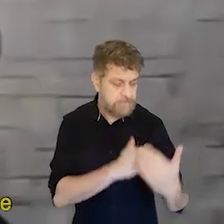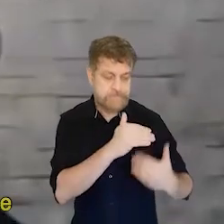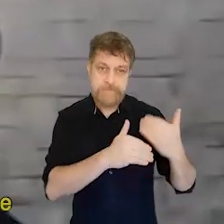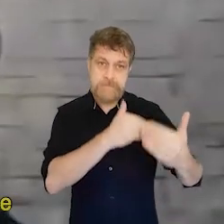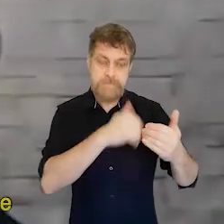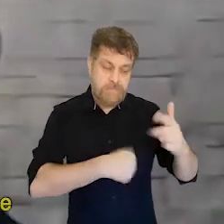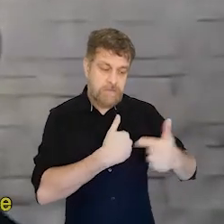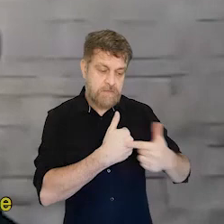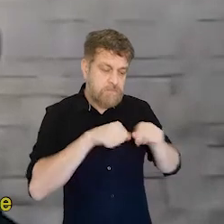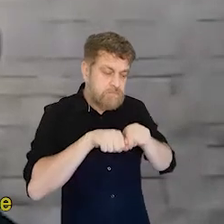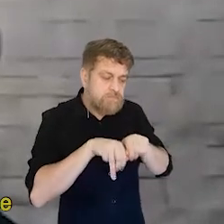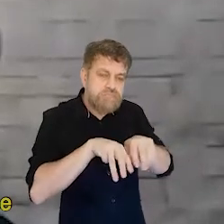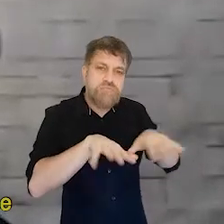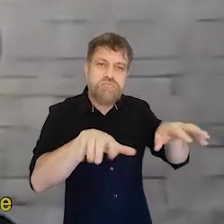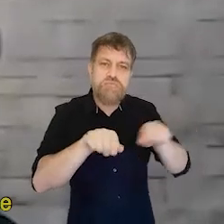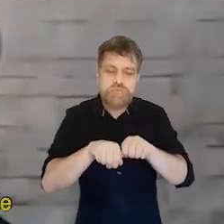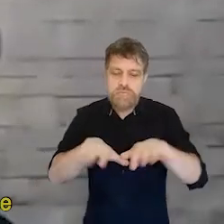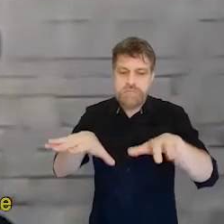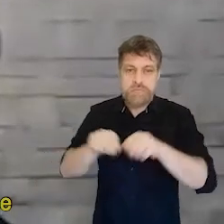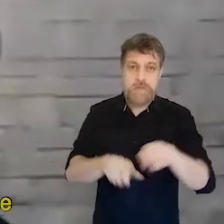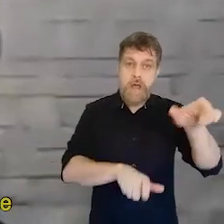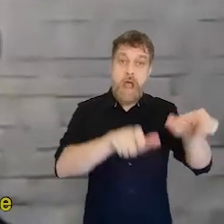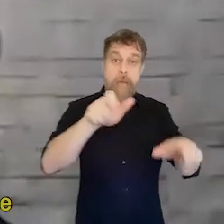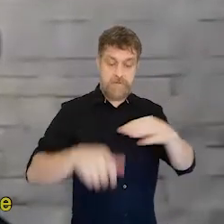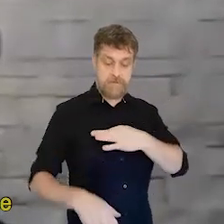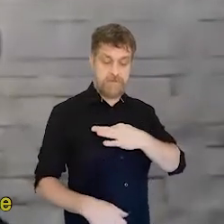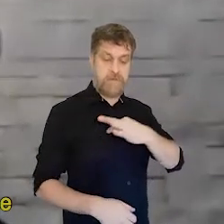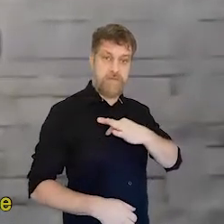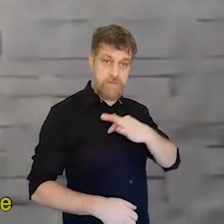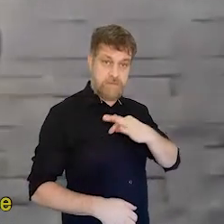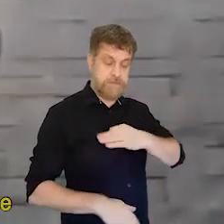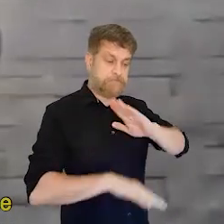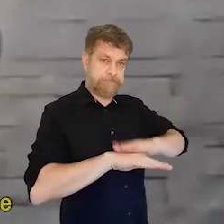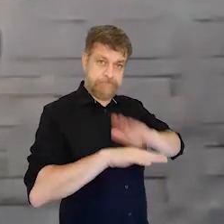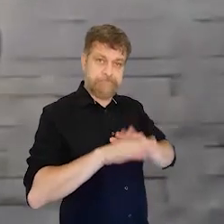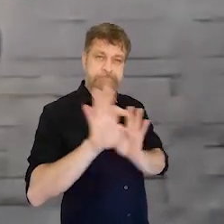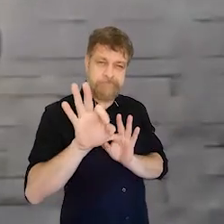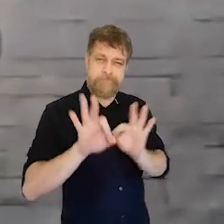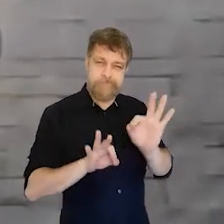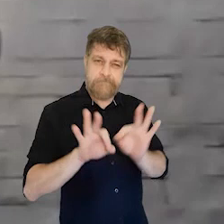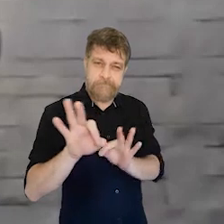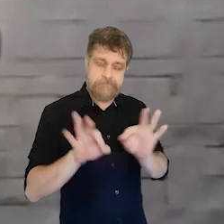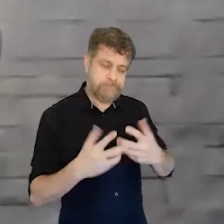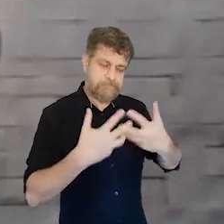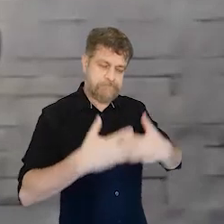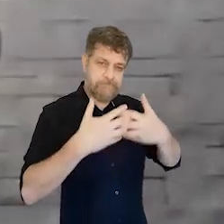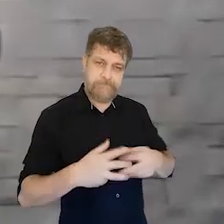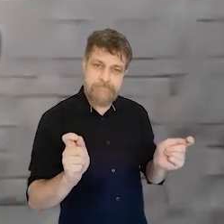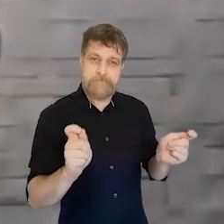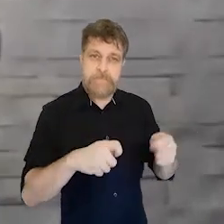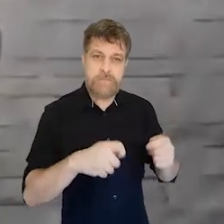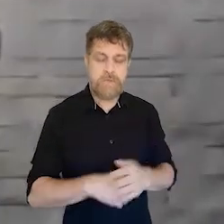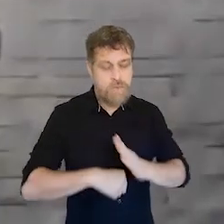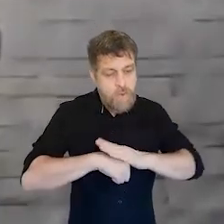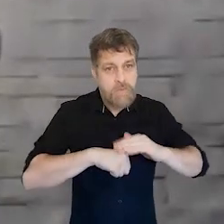compartilhem. Uma série de pessoas voluntárias fizeram esse trabalho, tornaram esse trabalho possível, com